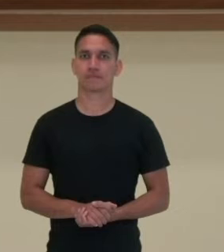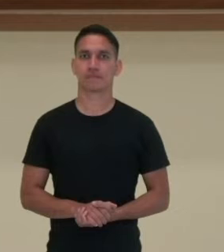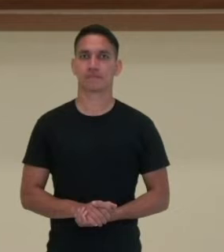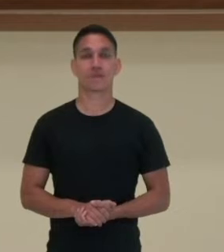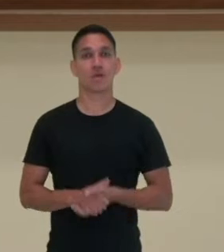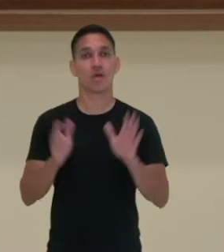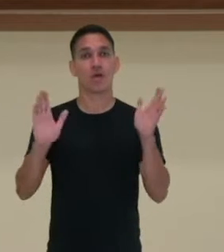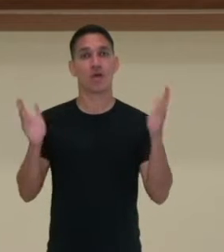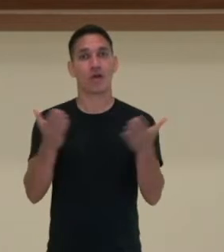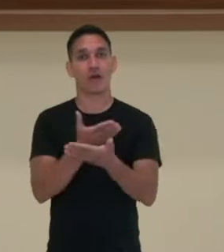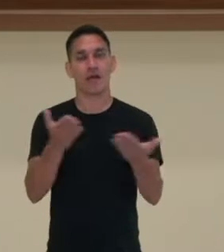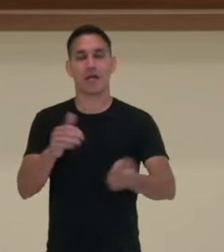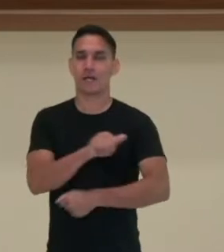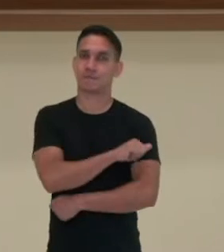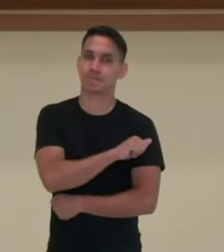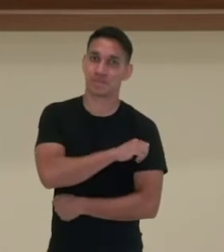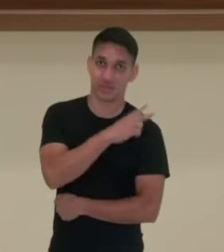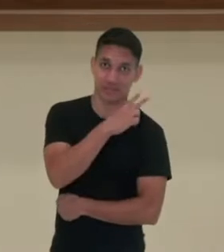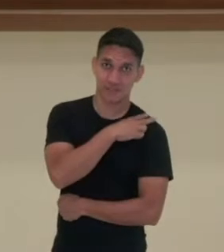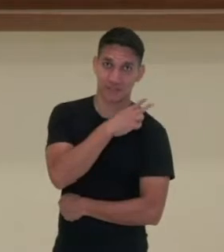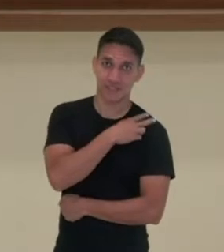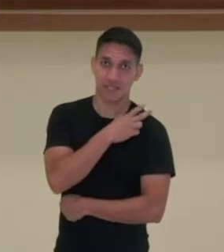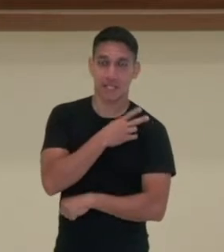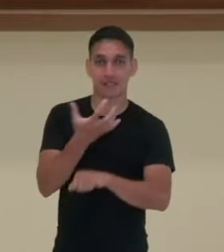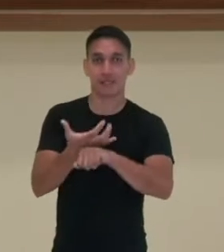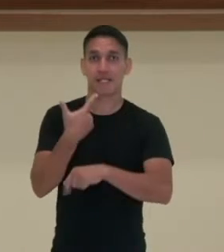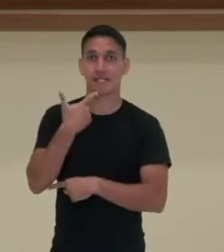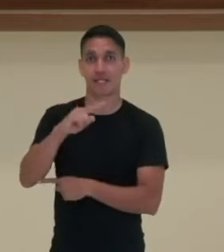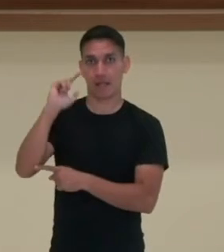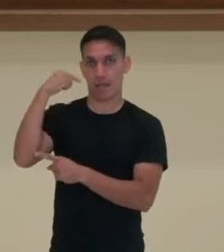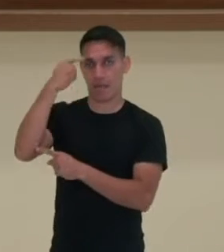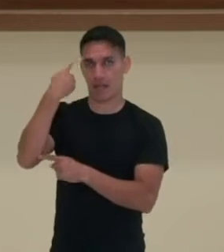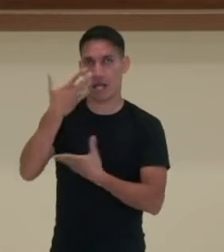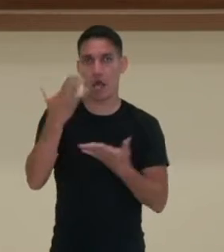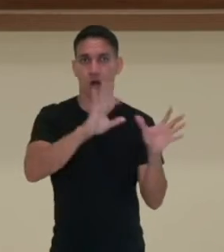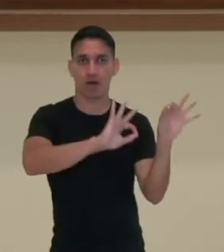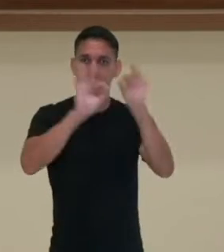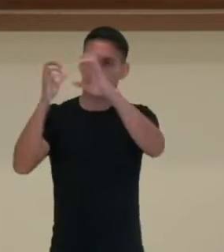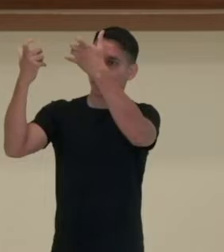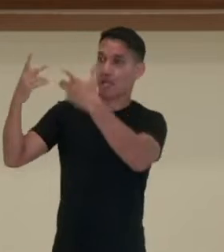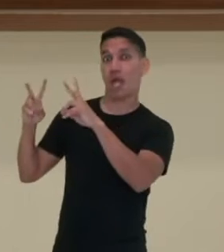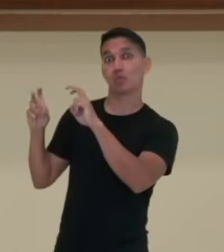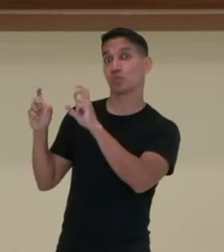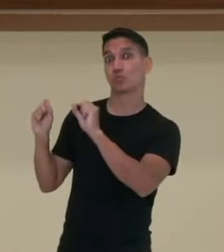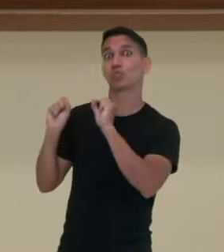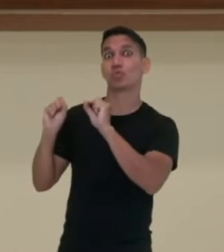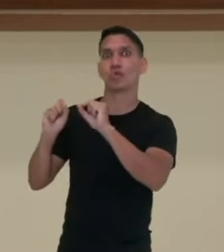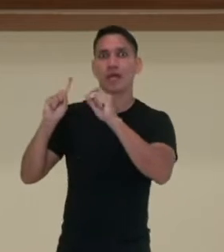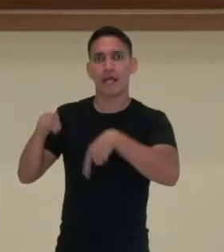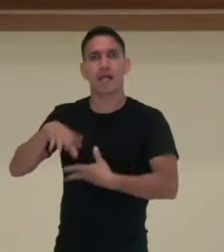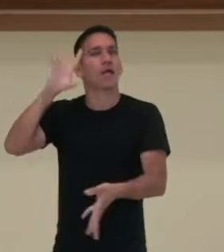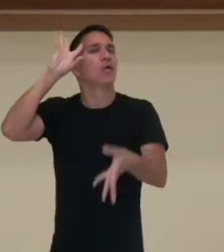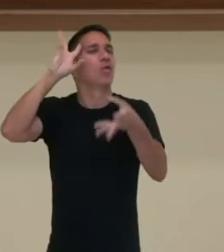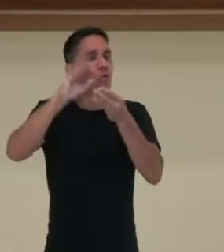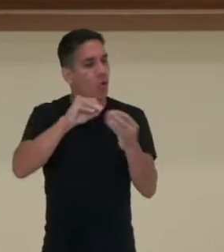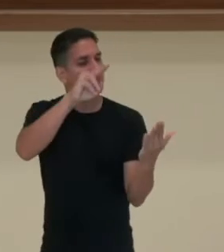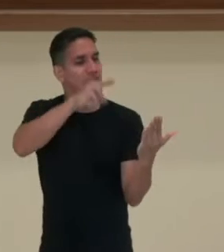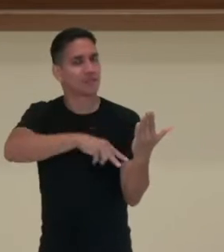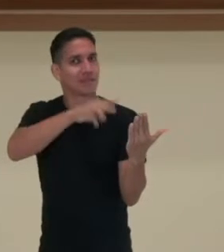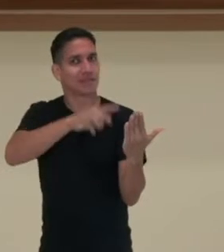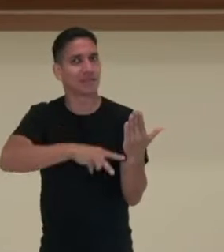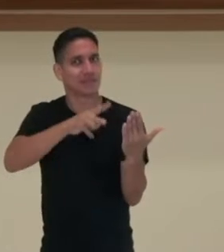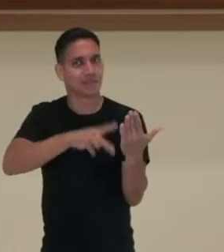Olá, estudantes da segunda série de Língua Espanhola. Nesse vídeo nós vamos falar sobre compreensão leitora